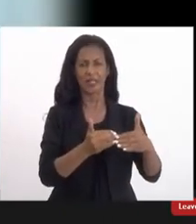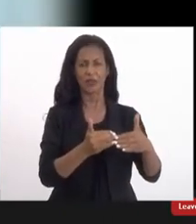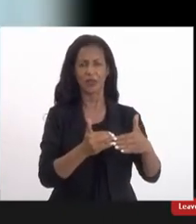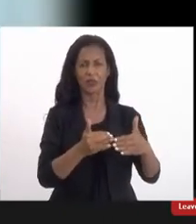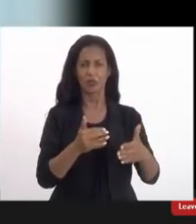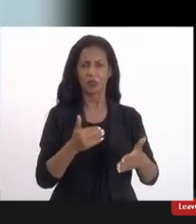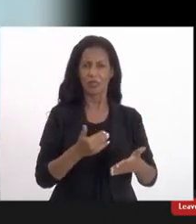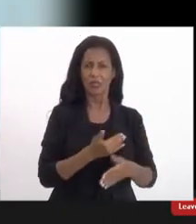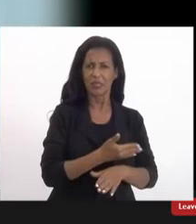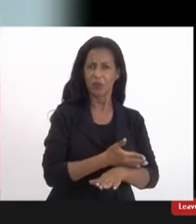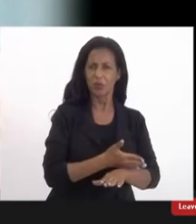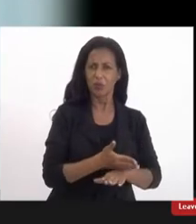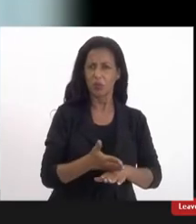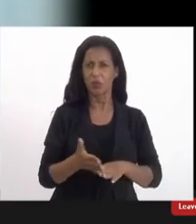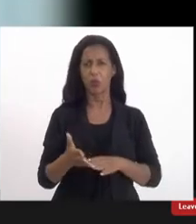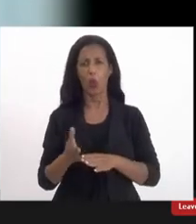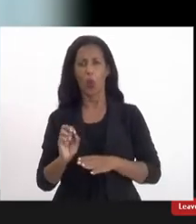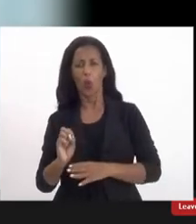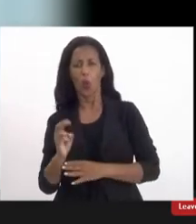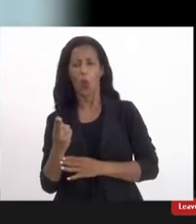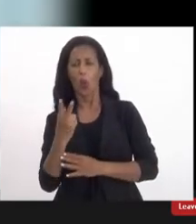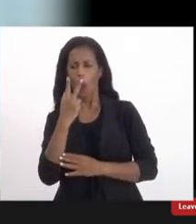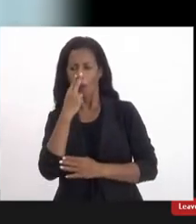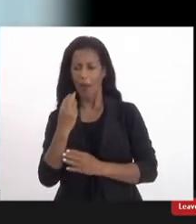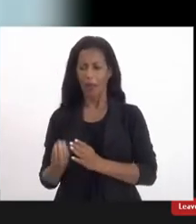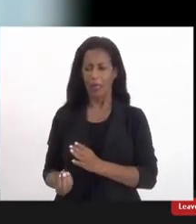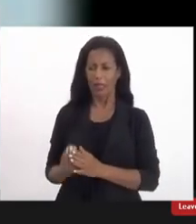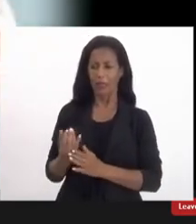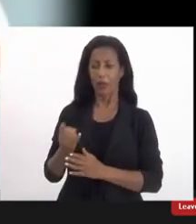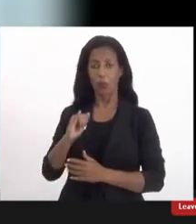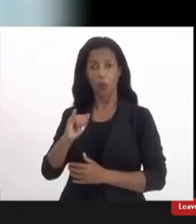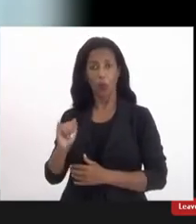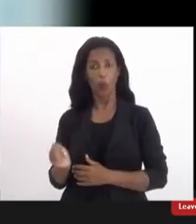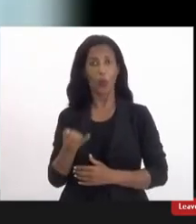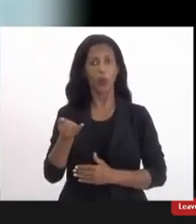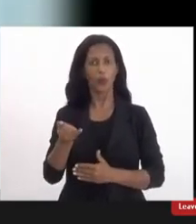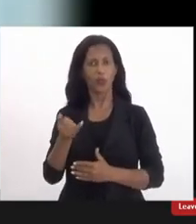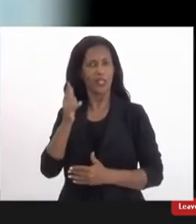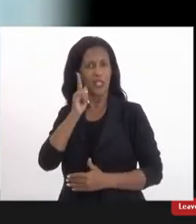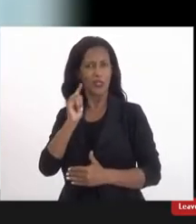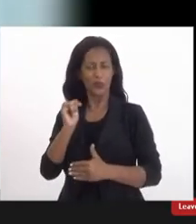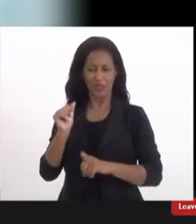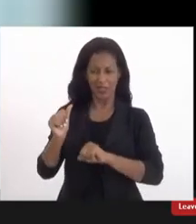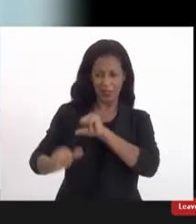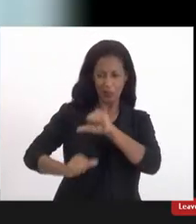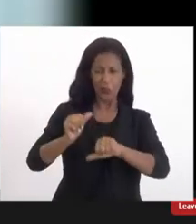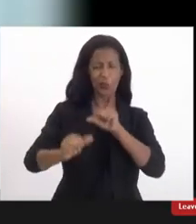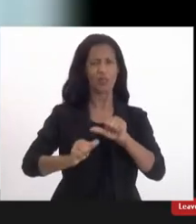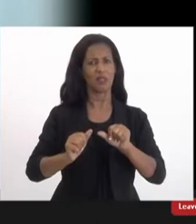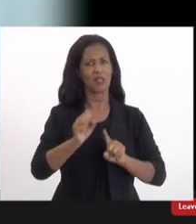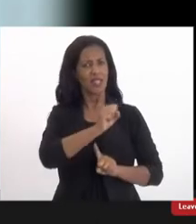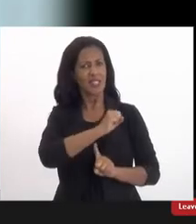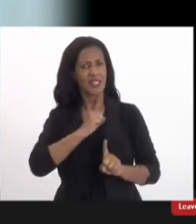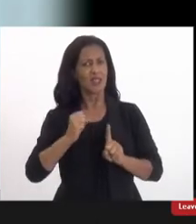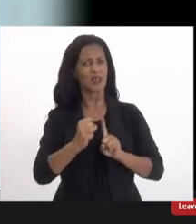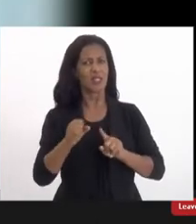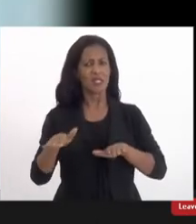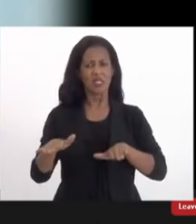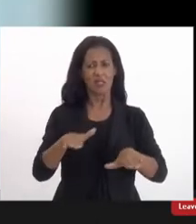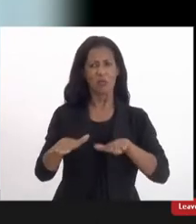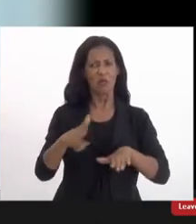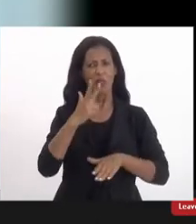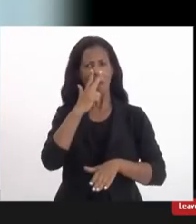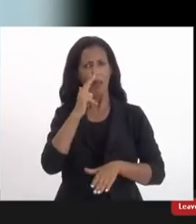ou aparece alguma oportunidade que a gente pode romper com isso essa sociedade ela se movimenta para que isso não